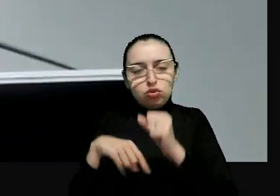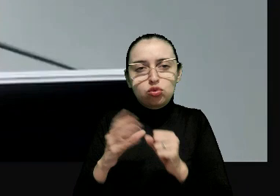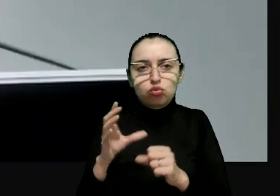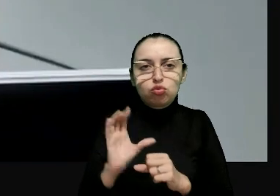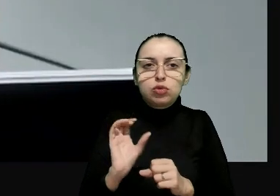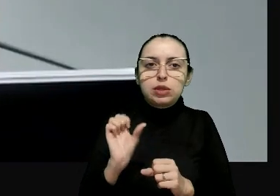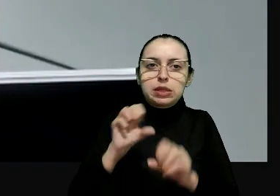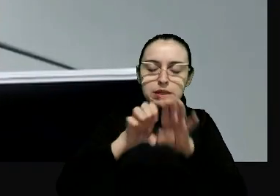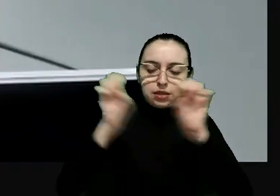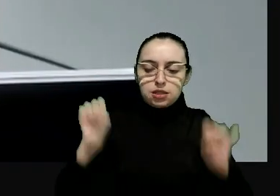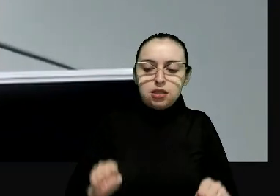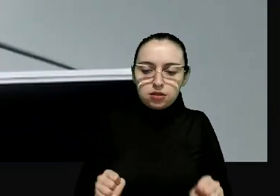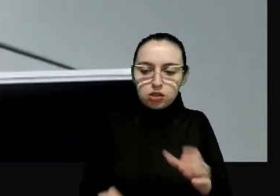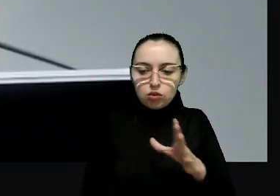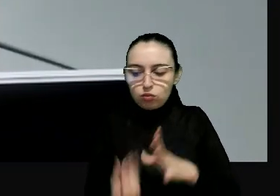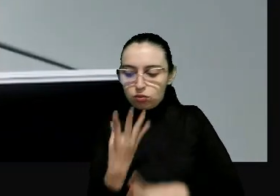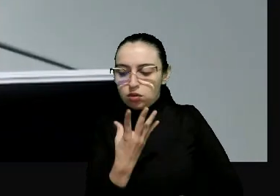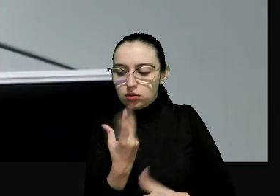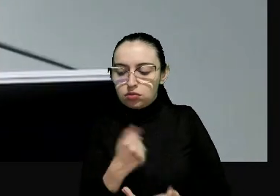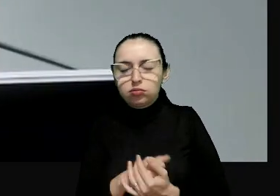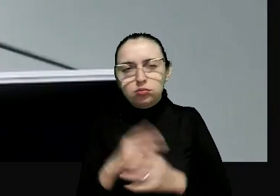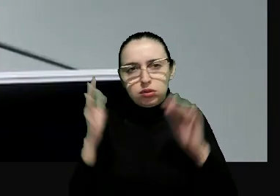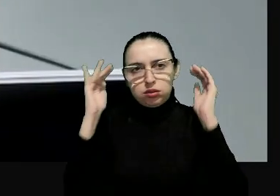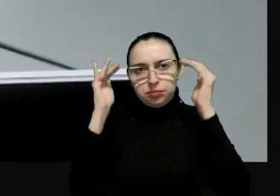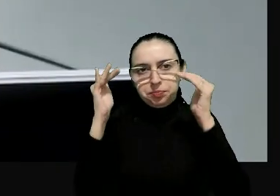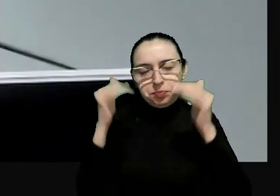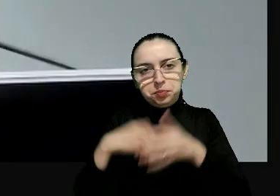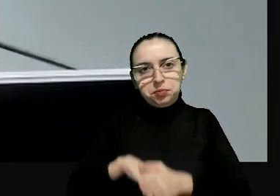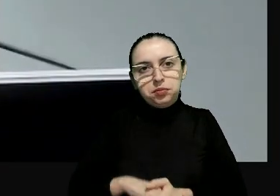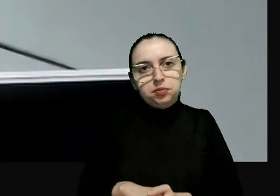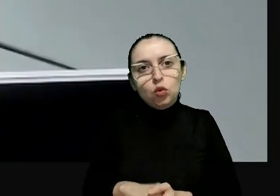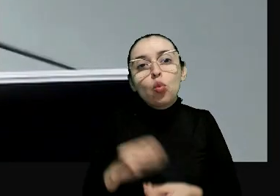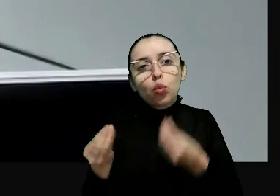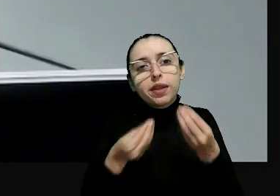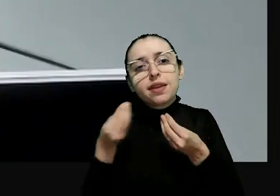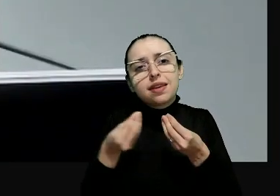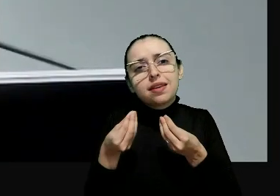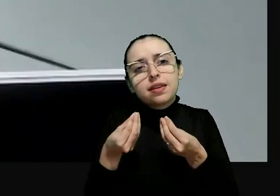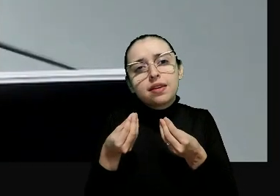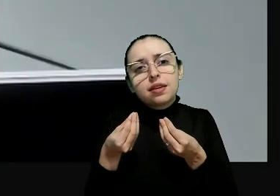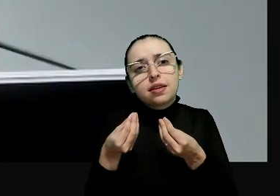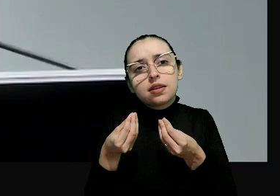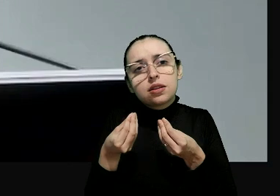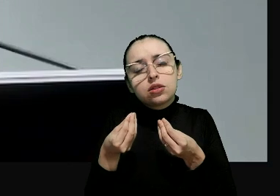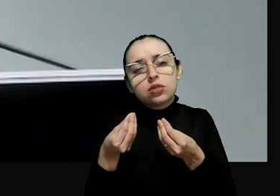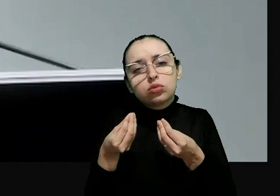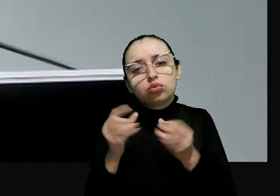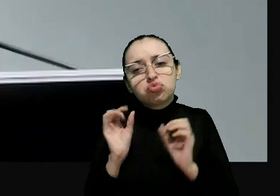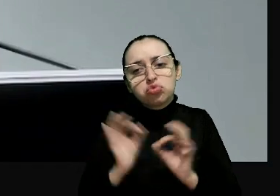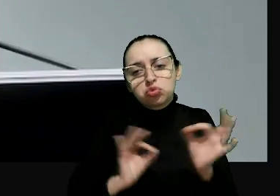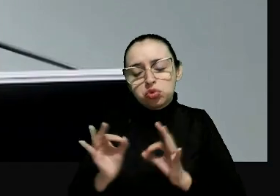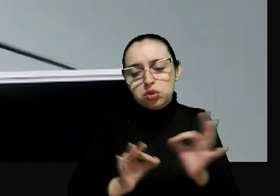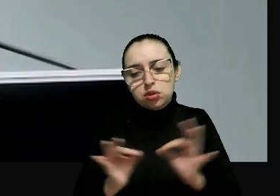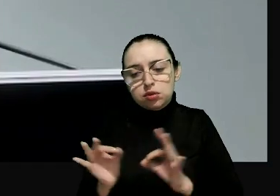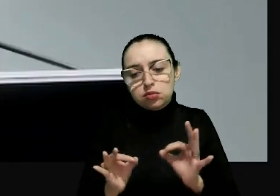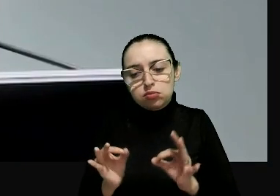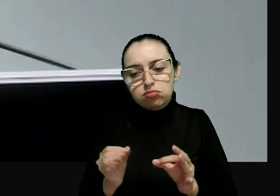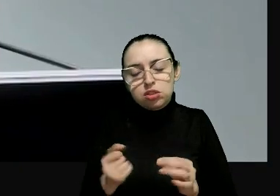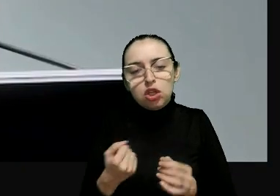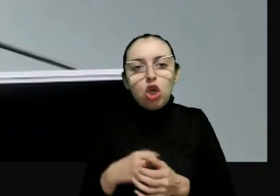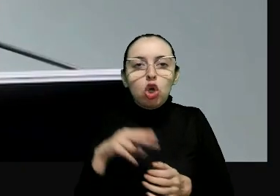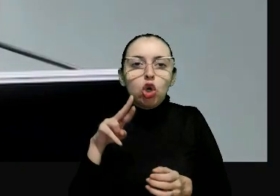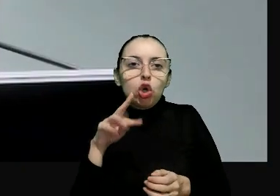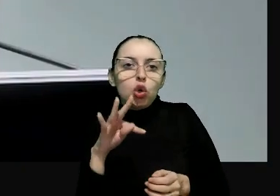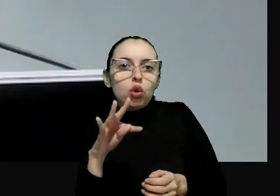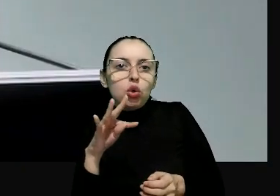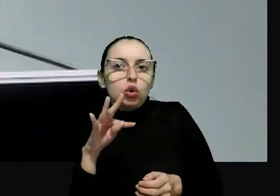-americano que me parece muito transformador e audacioso? O que seria uma justa reparação num caso de